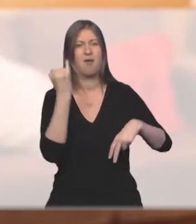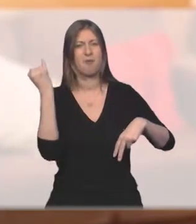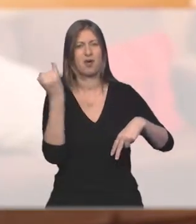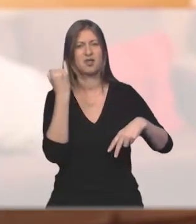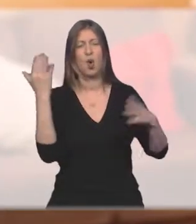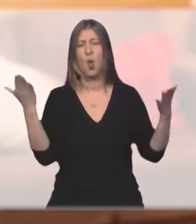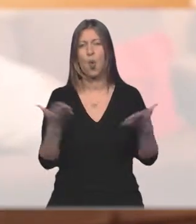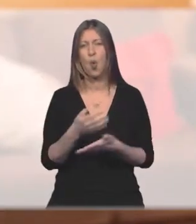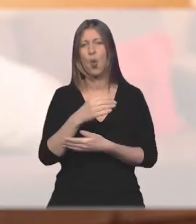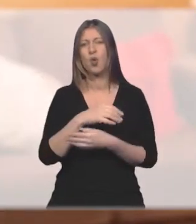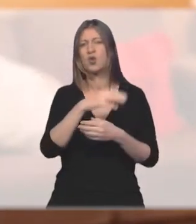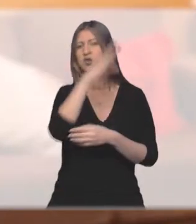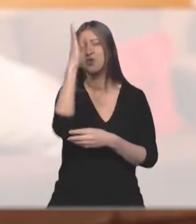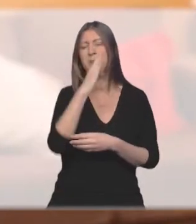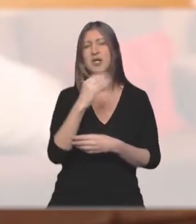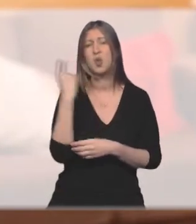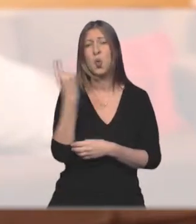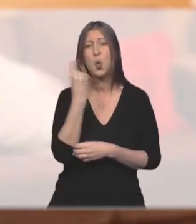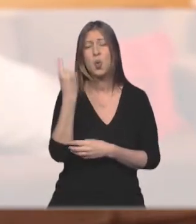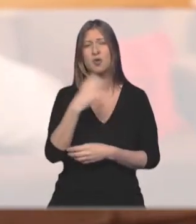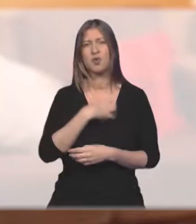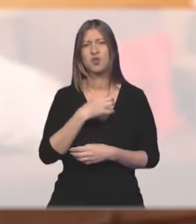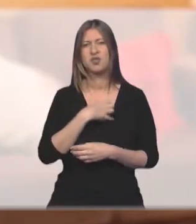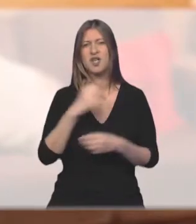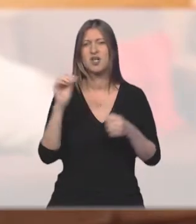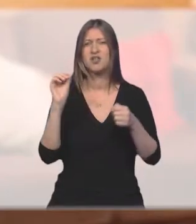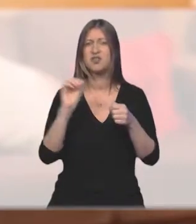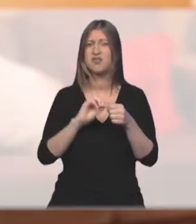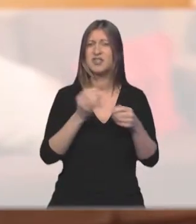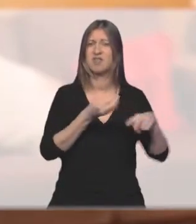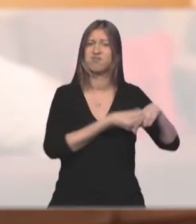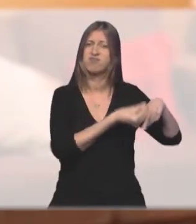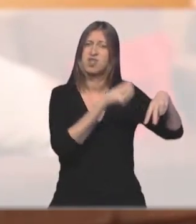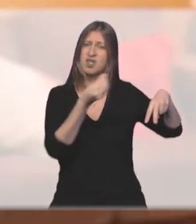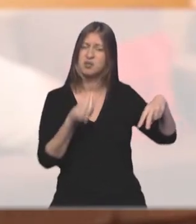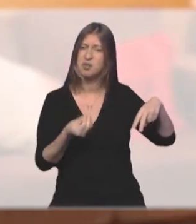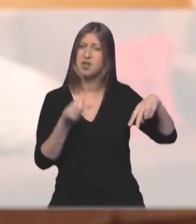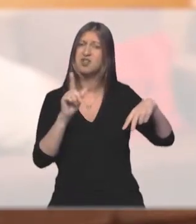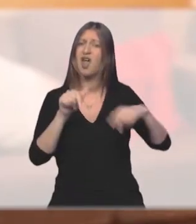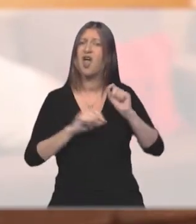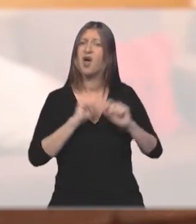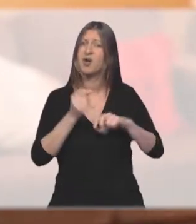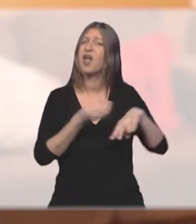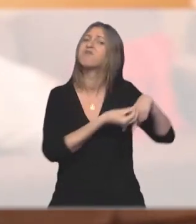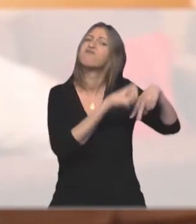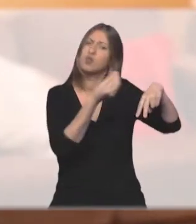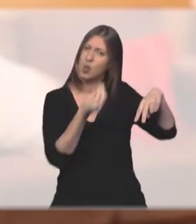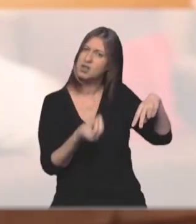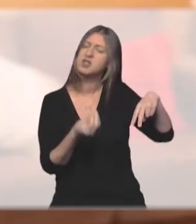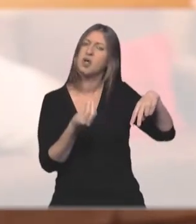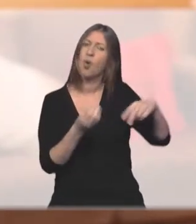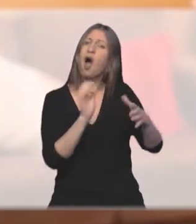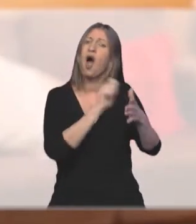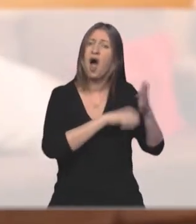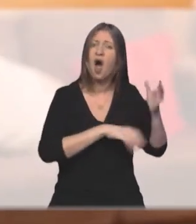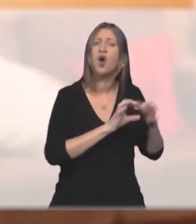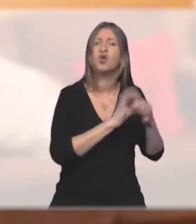primordial. Hoje, no Brasil, a única forma de se concretizar um transplante é uma doação